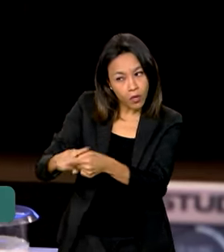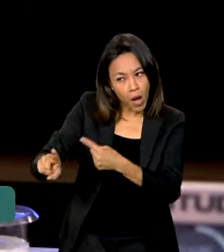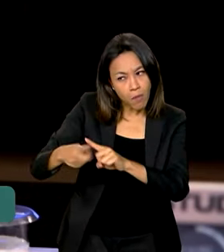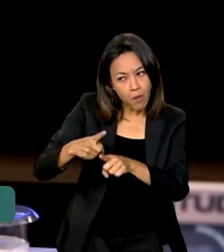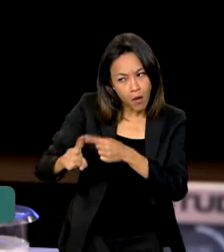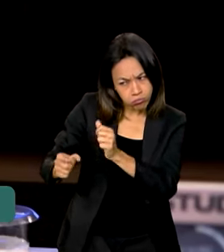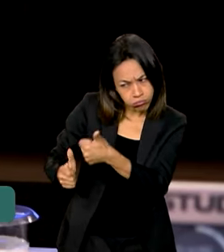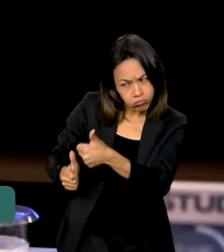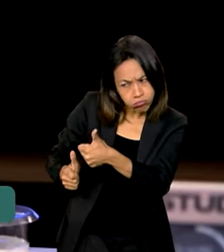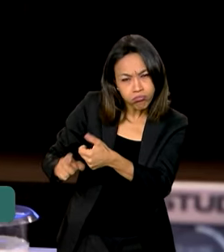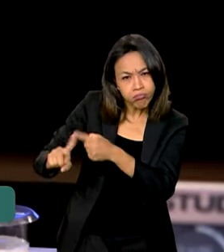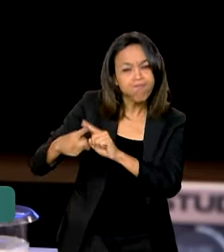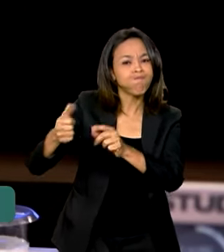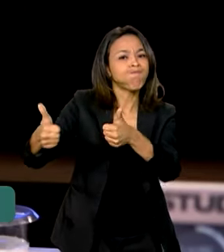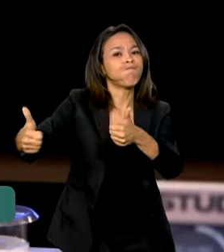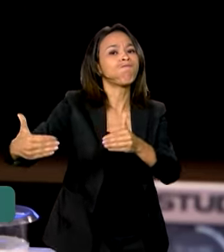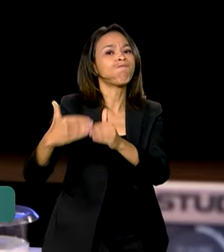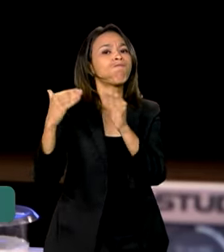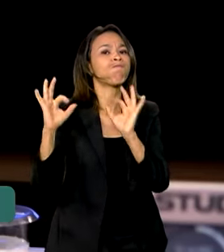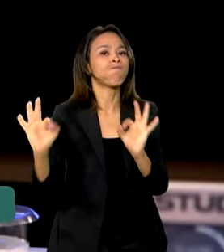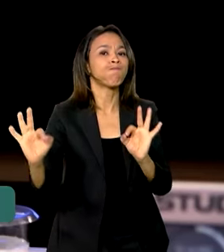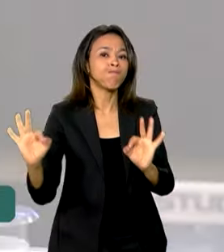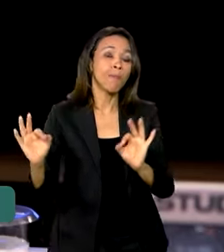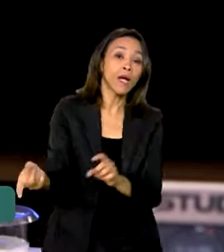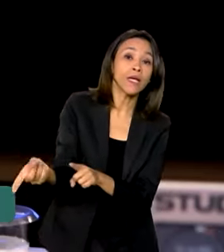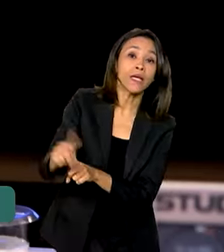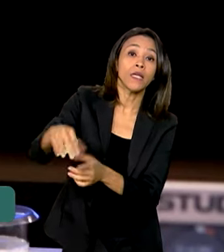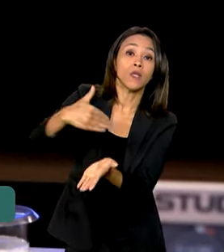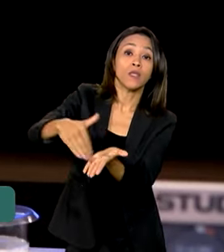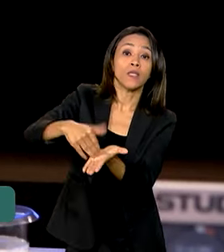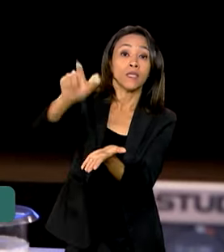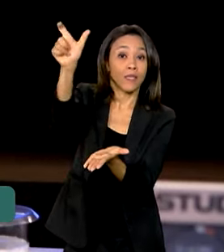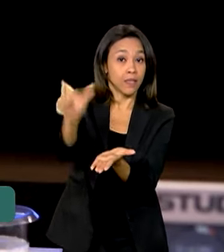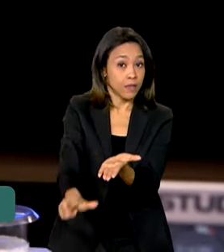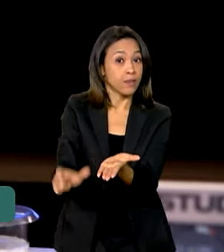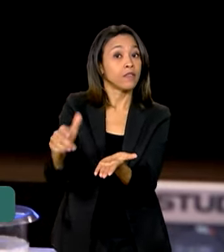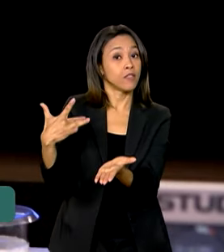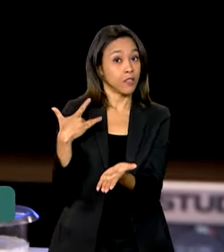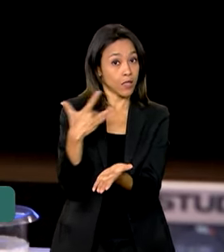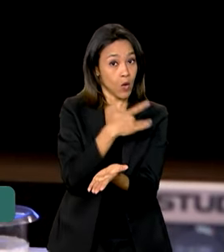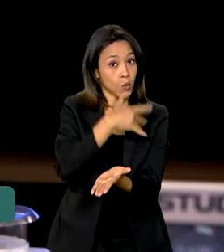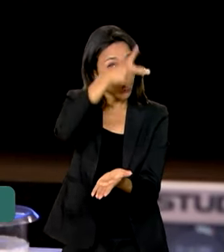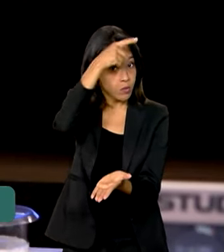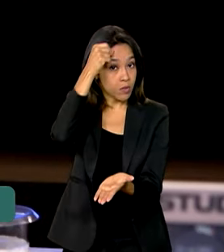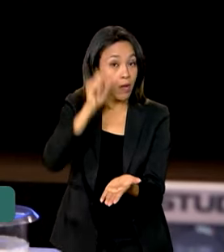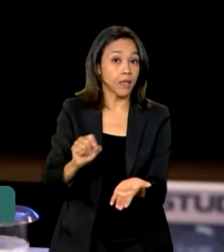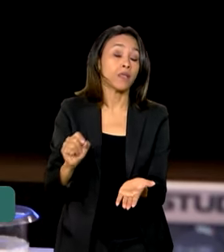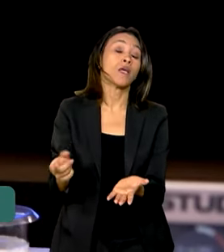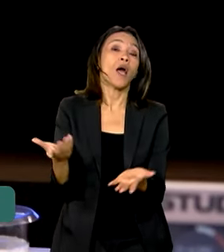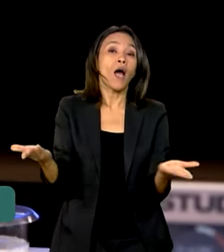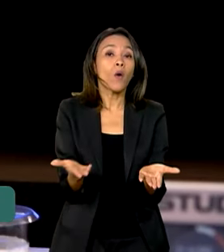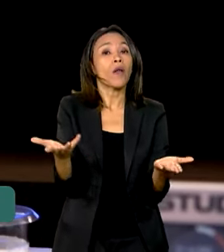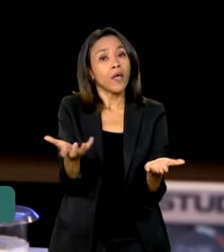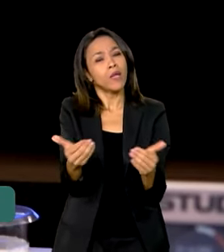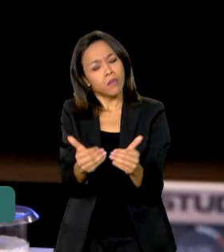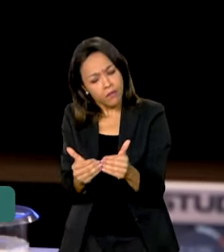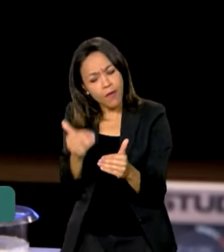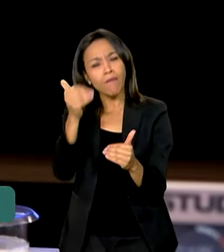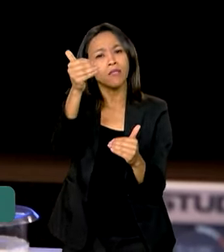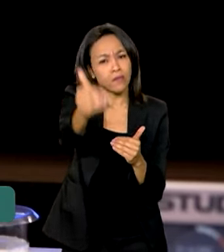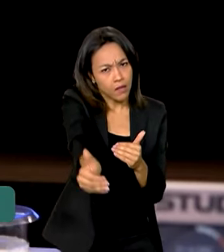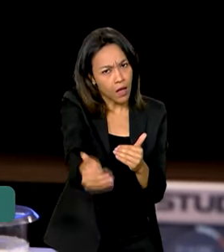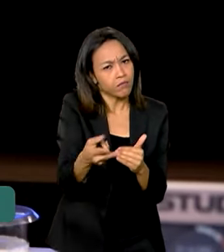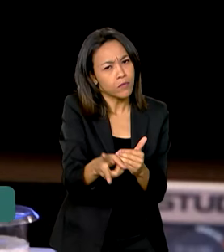e com o Conselho de Secretários Municipais de Saúde. E agora, nós queremos avançar no que entendemos que já é uma